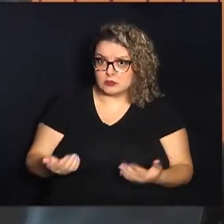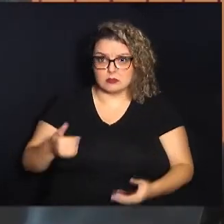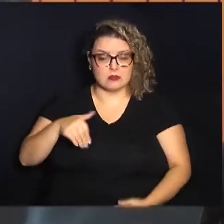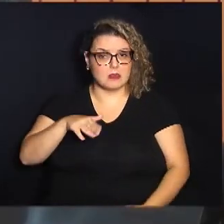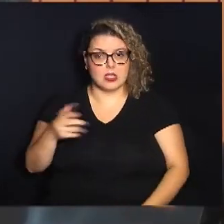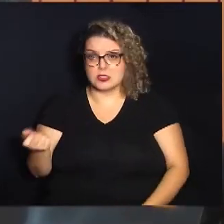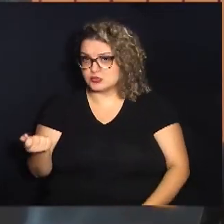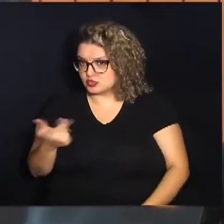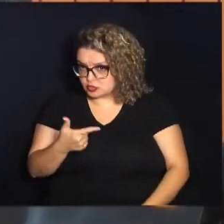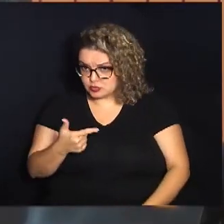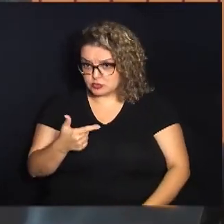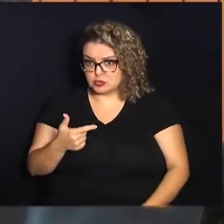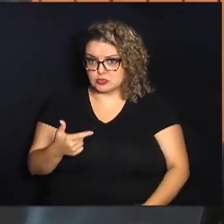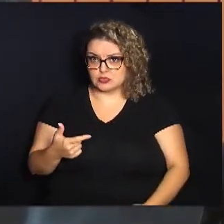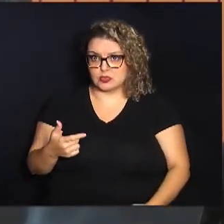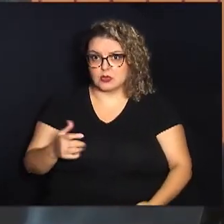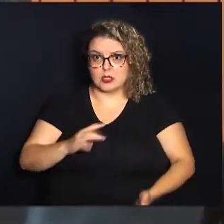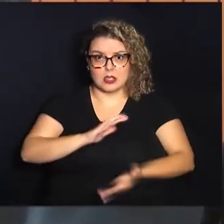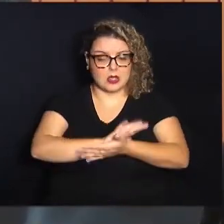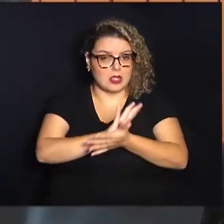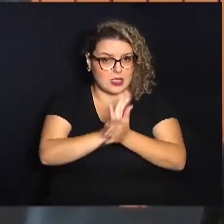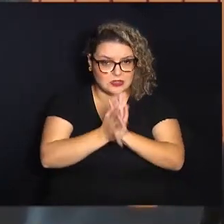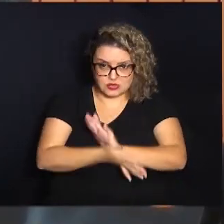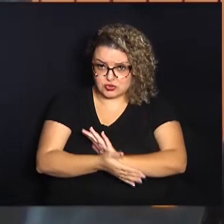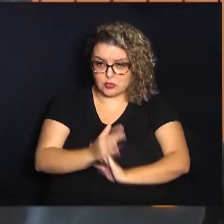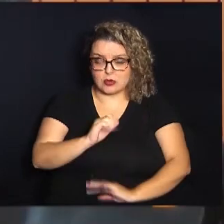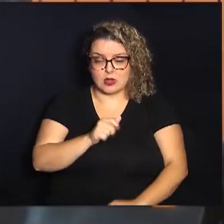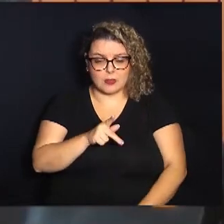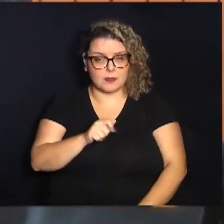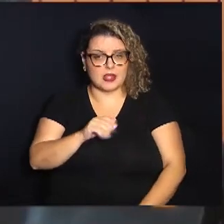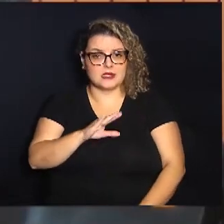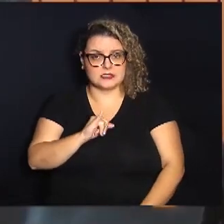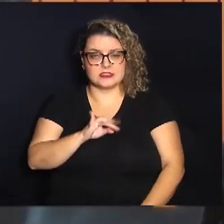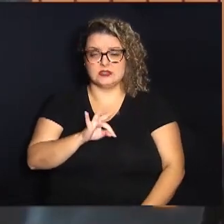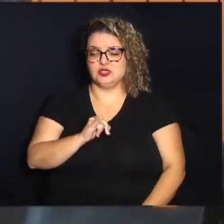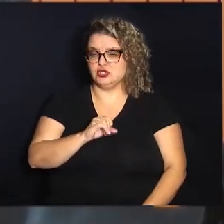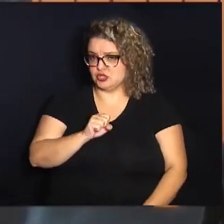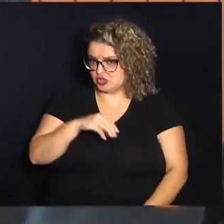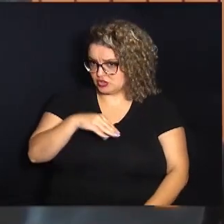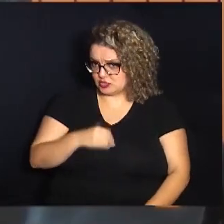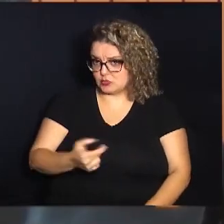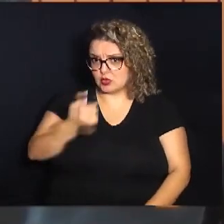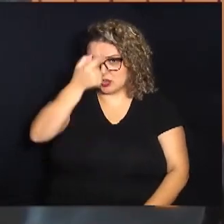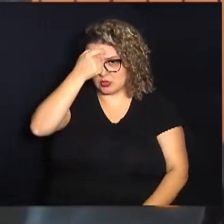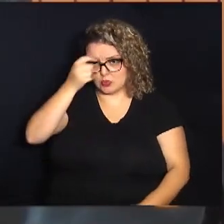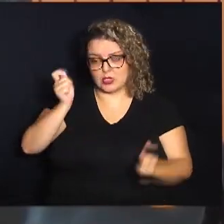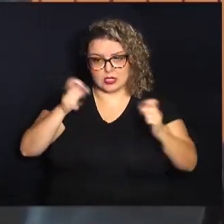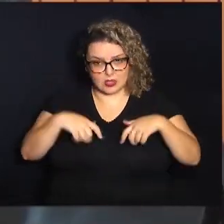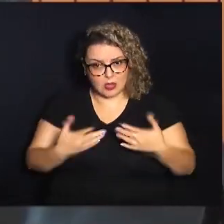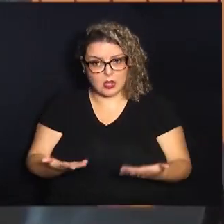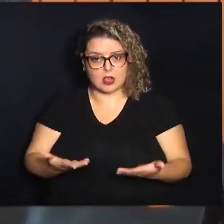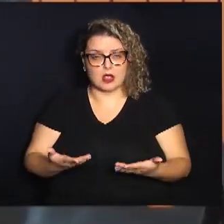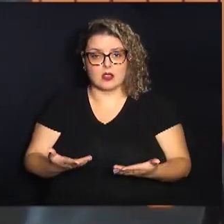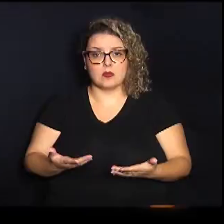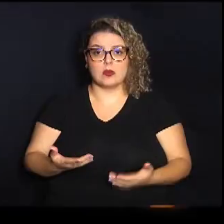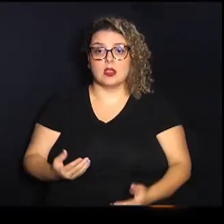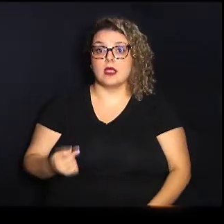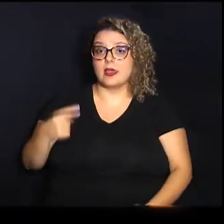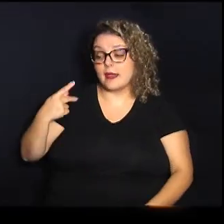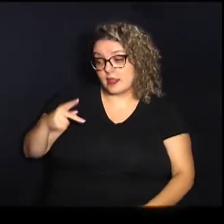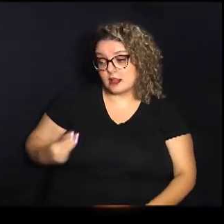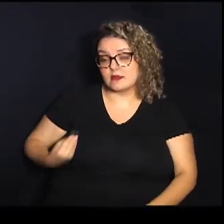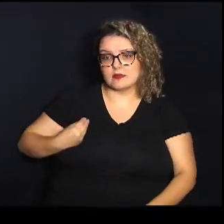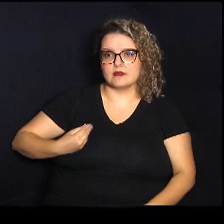do que combater o capacitismo, criar consciência do capacitismo, ela viveu isso.